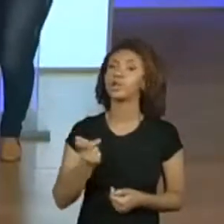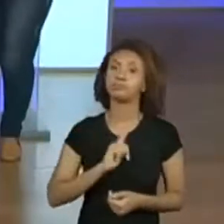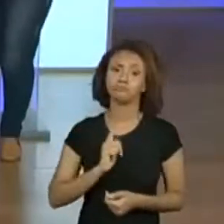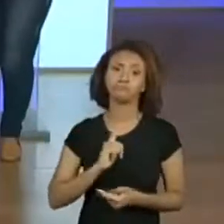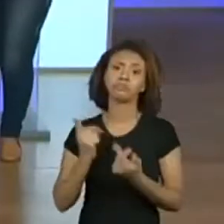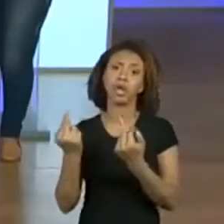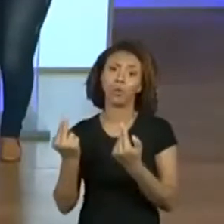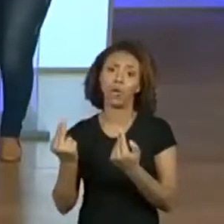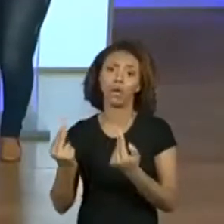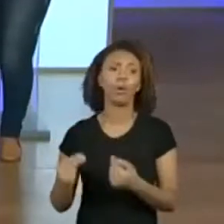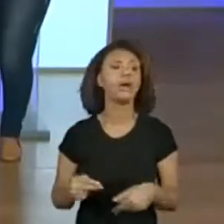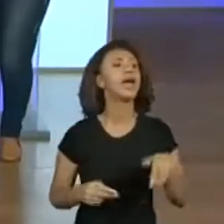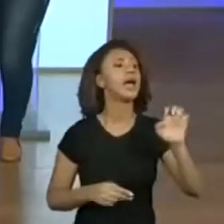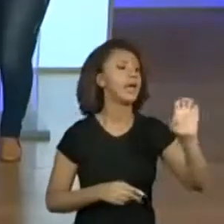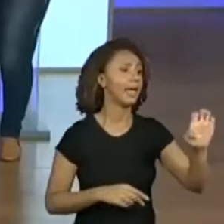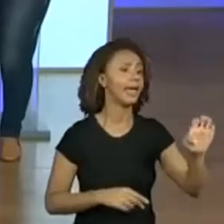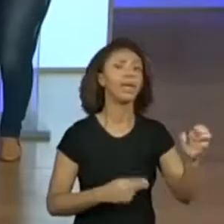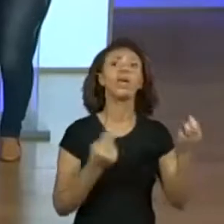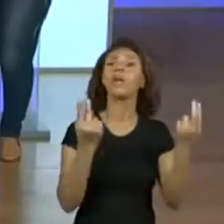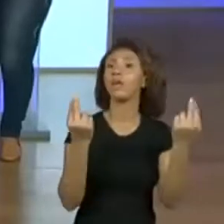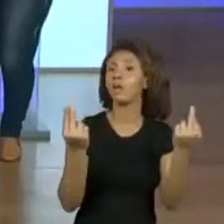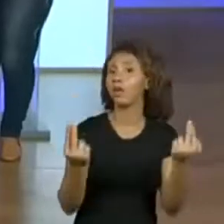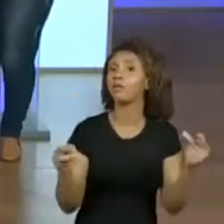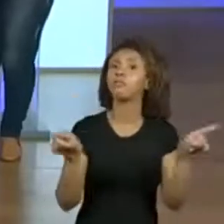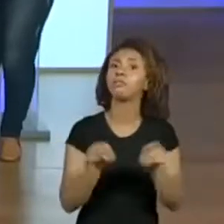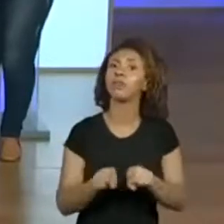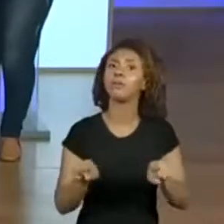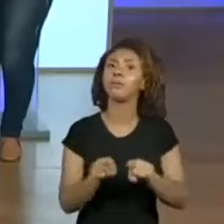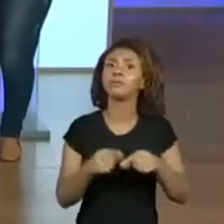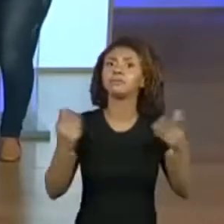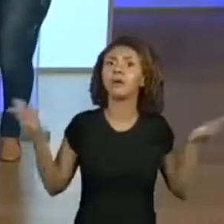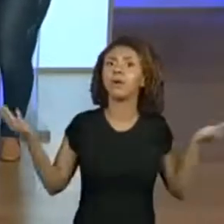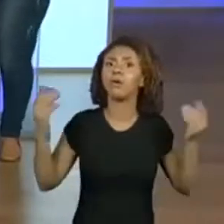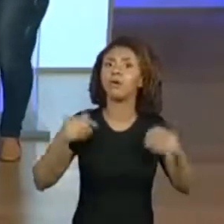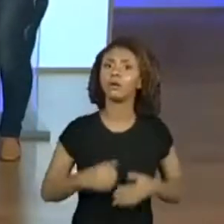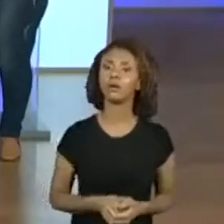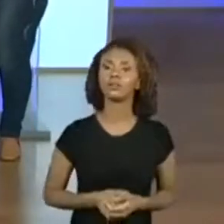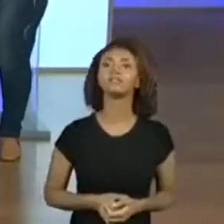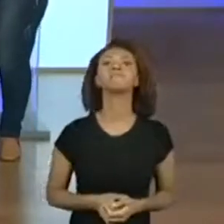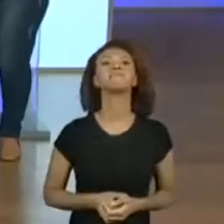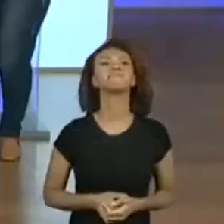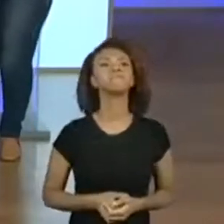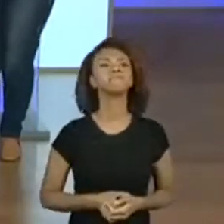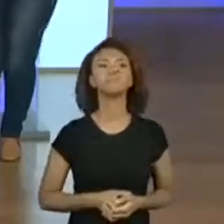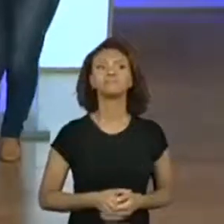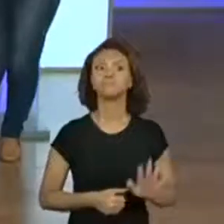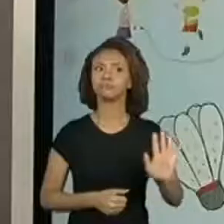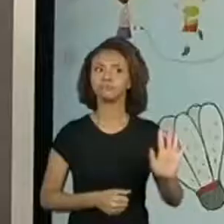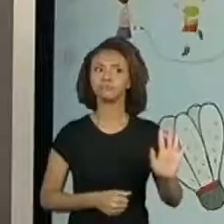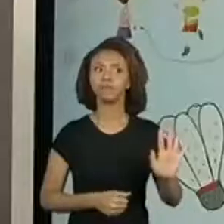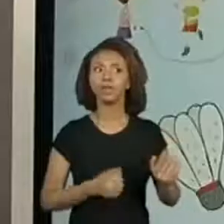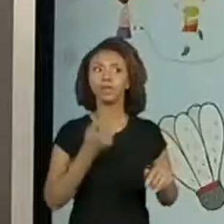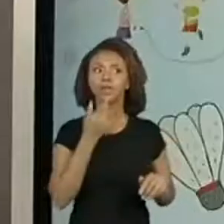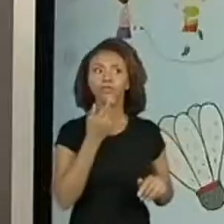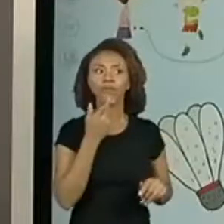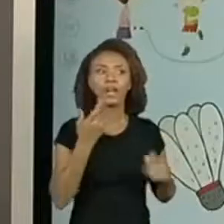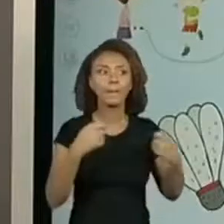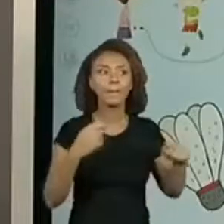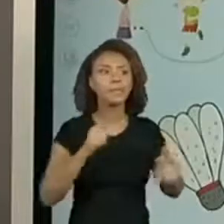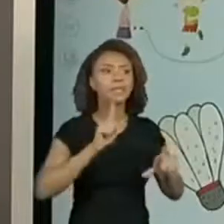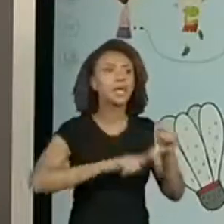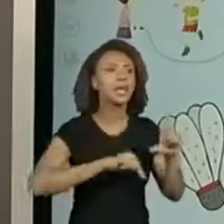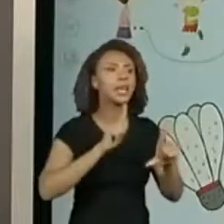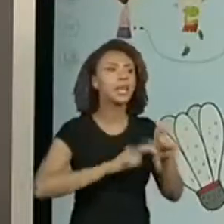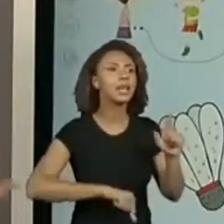e nem termina com E, porque as duas terminam com E. E agora? Professora Vivi, tão me soprando que a gente precisa da letra O.